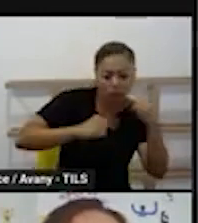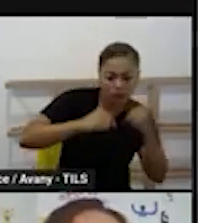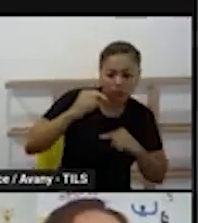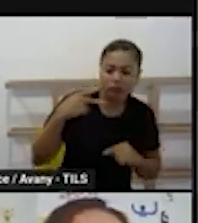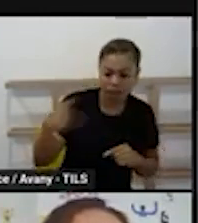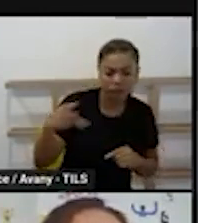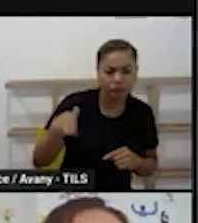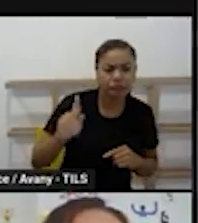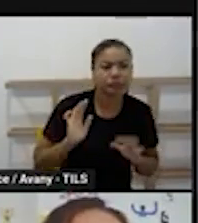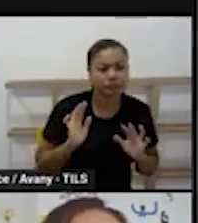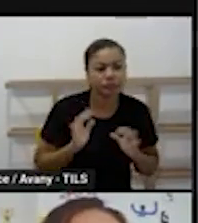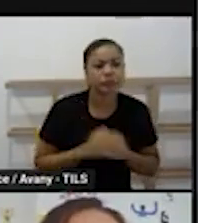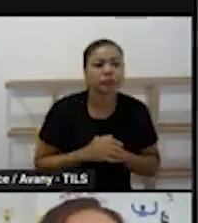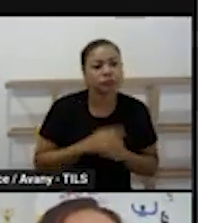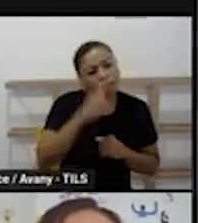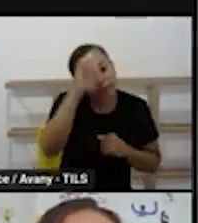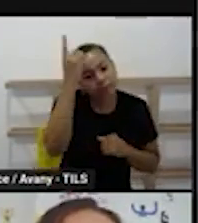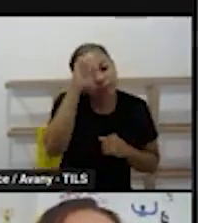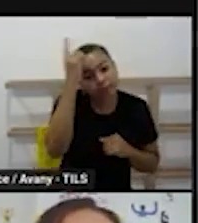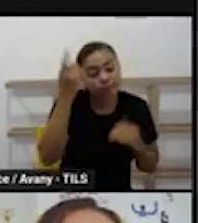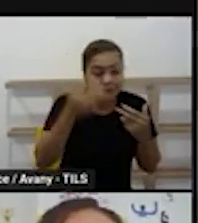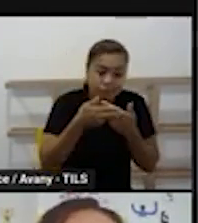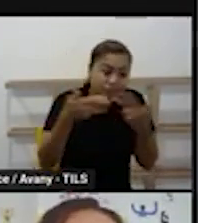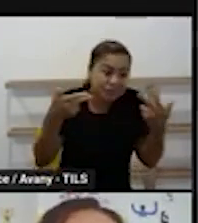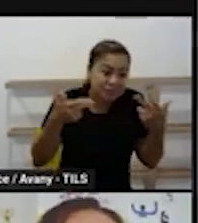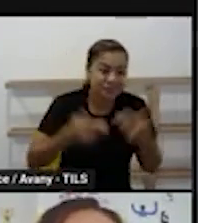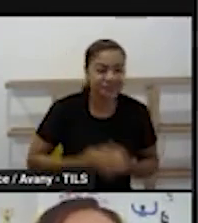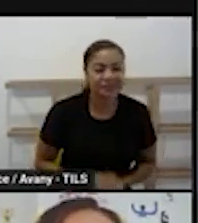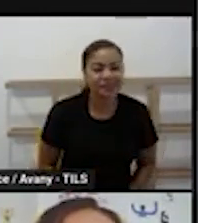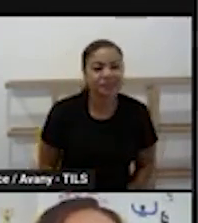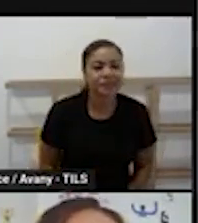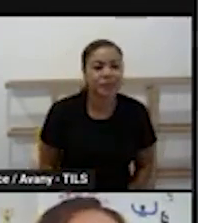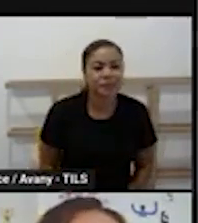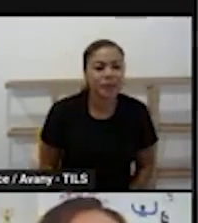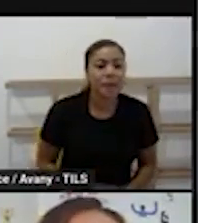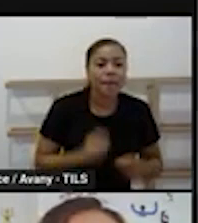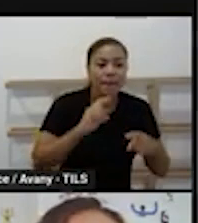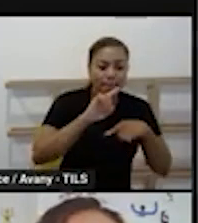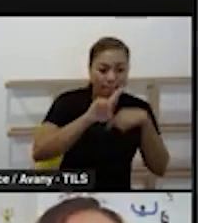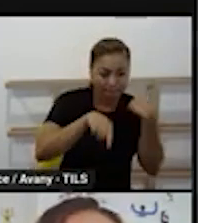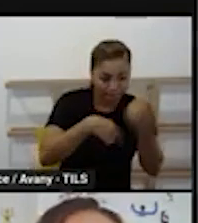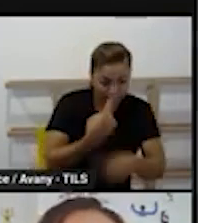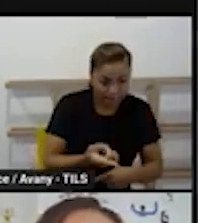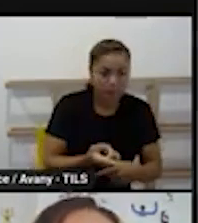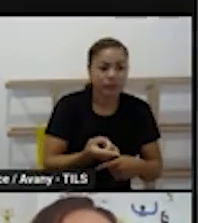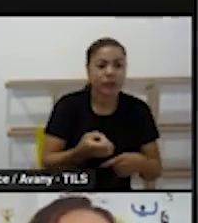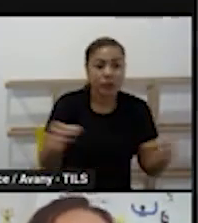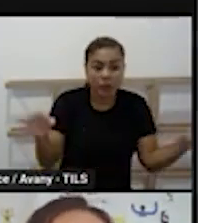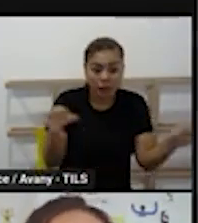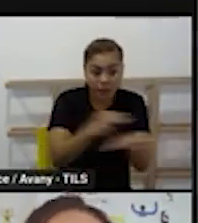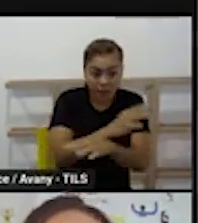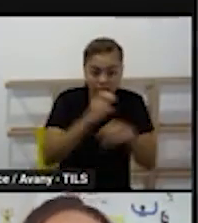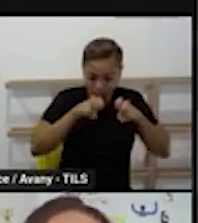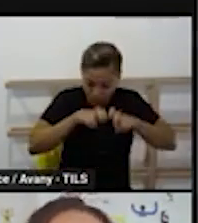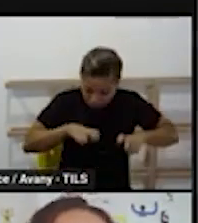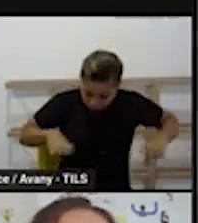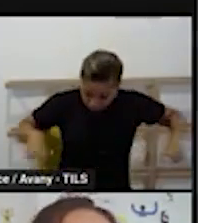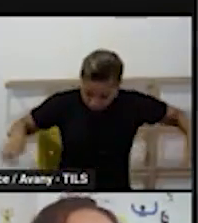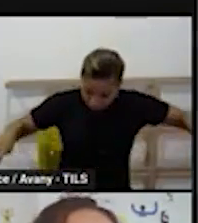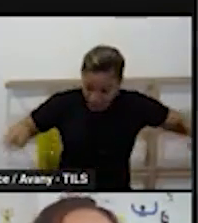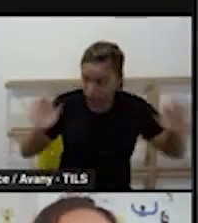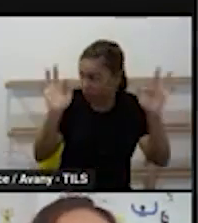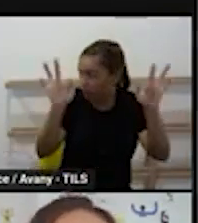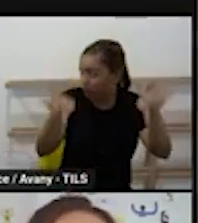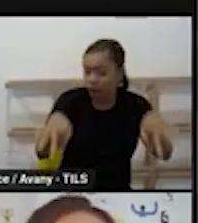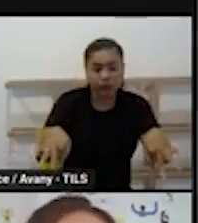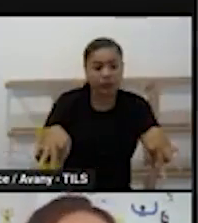e aí no final lá dessa atividade permanente vem a roda que a gente finaliza pode fazer uma roda final em que